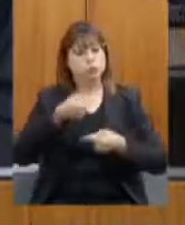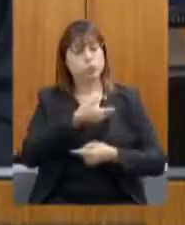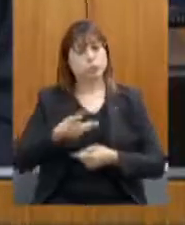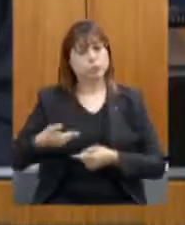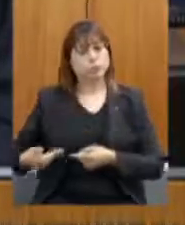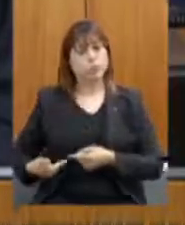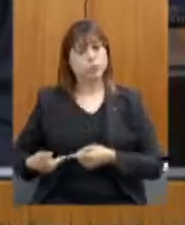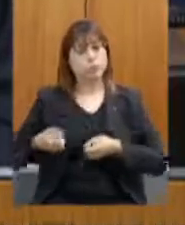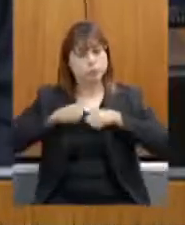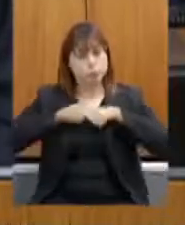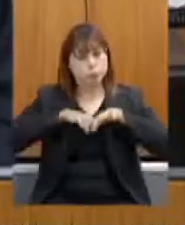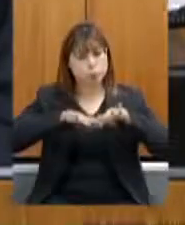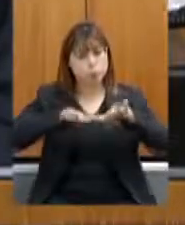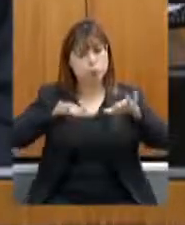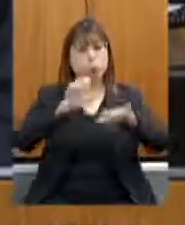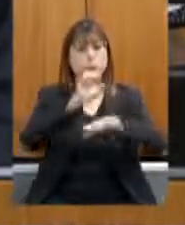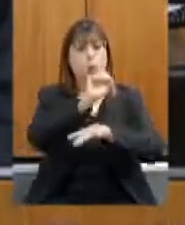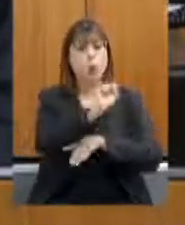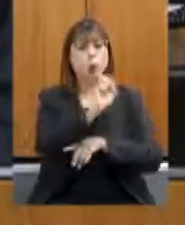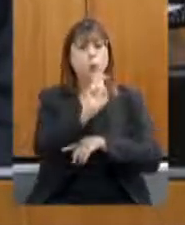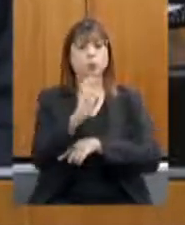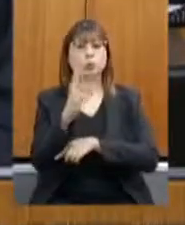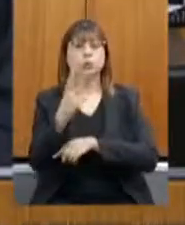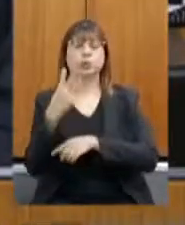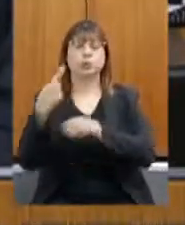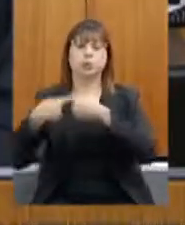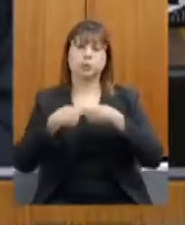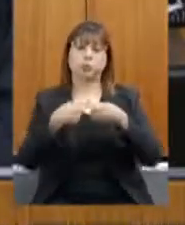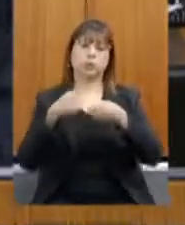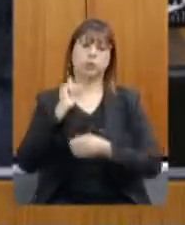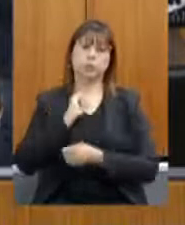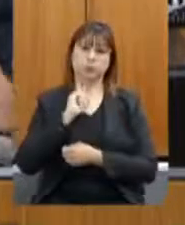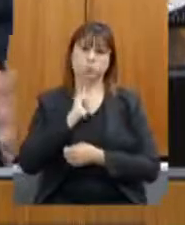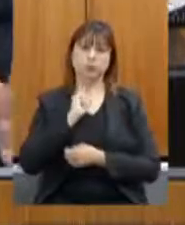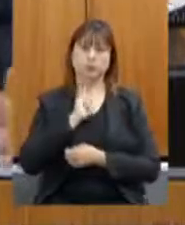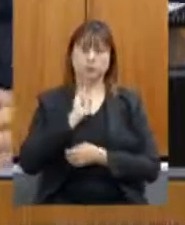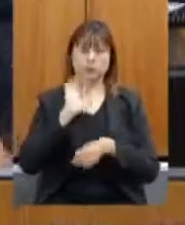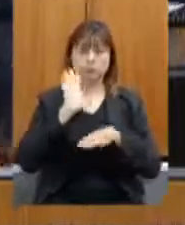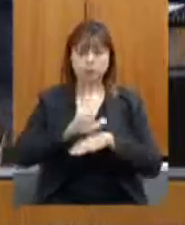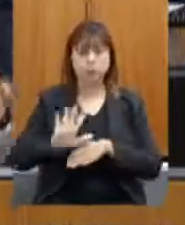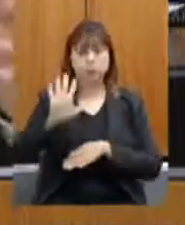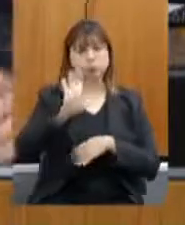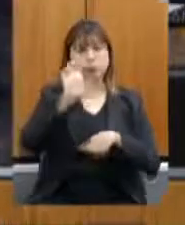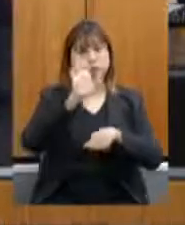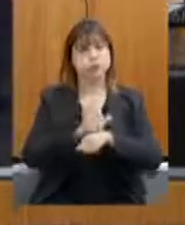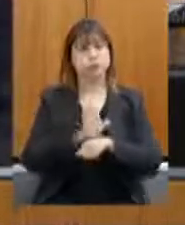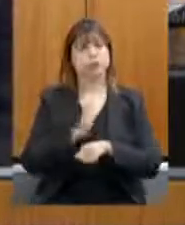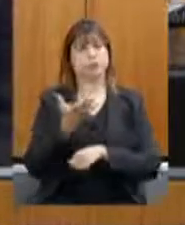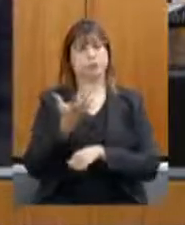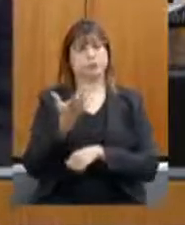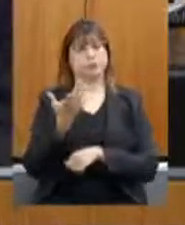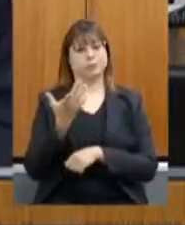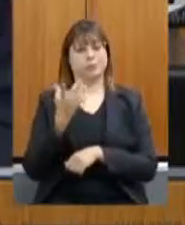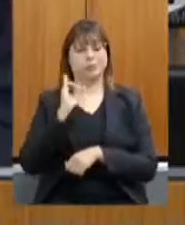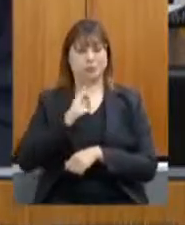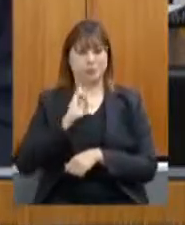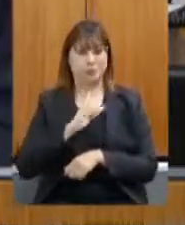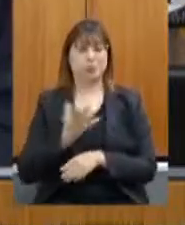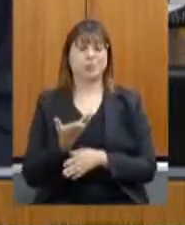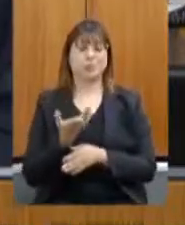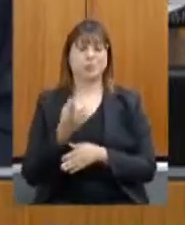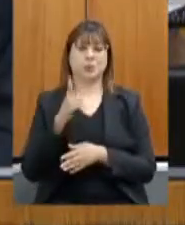853 municípios de Minas Gerais nesse estado atípico nesse nosso estado